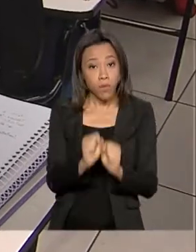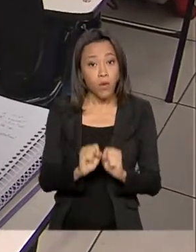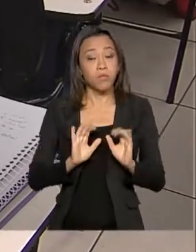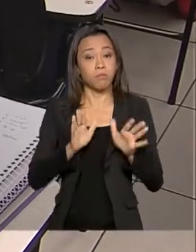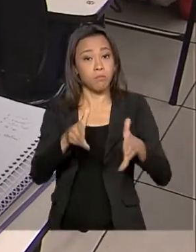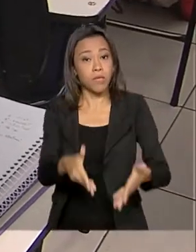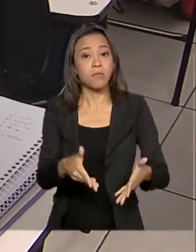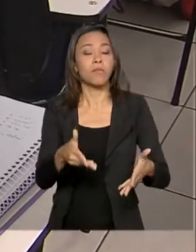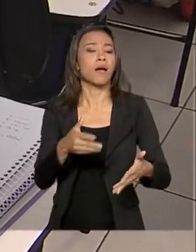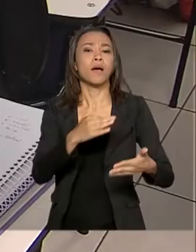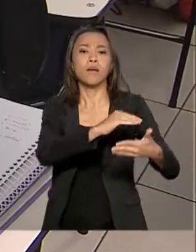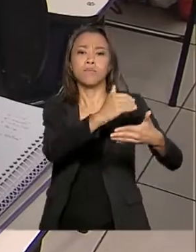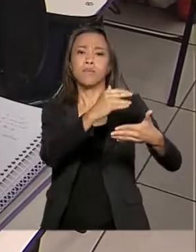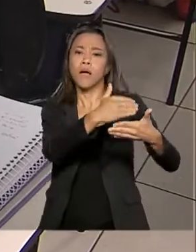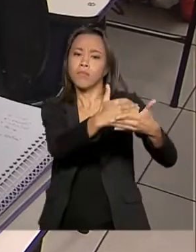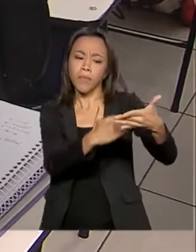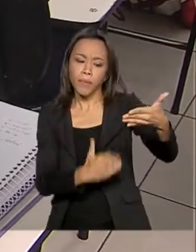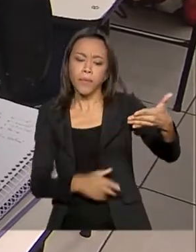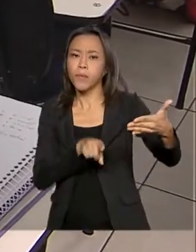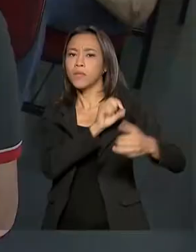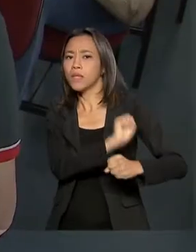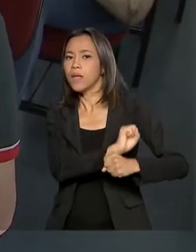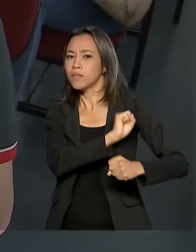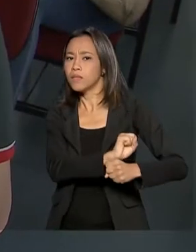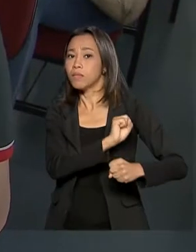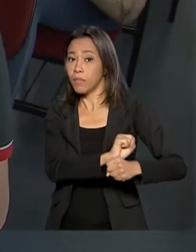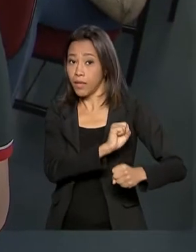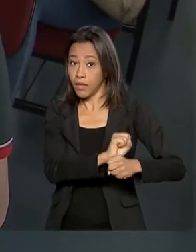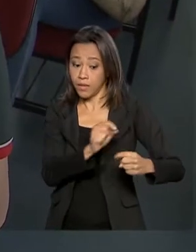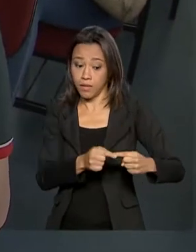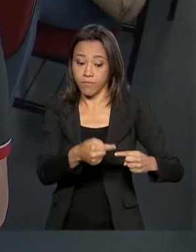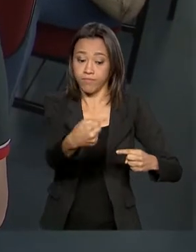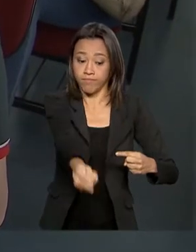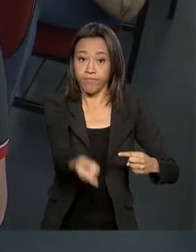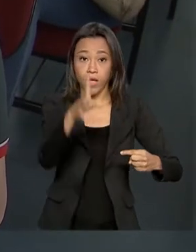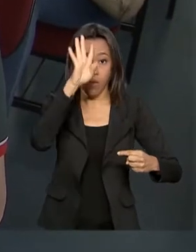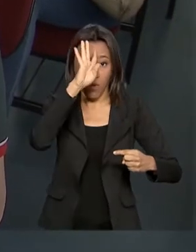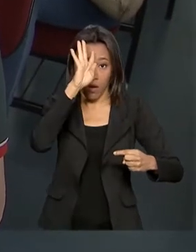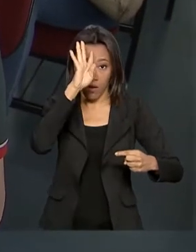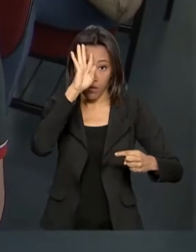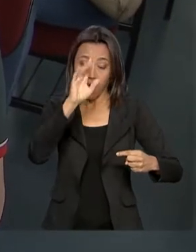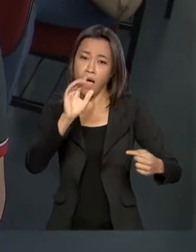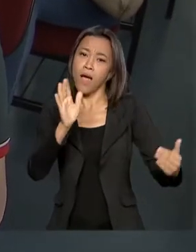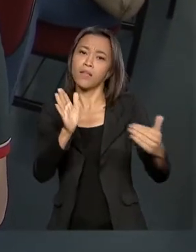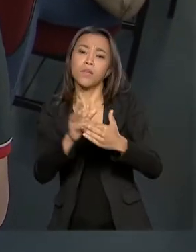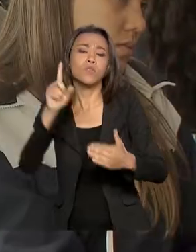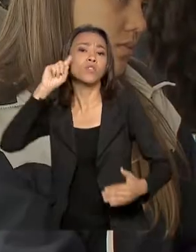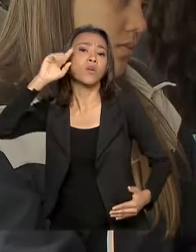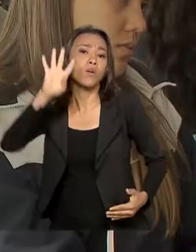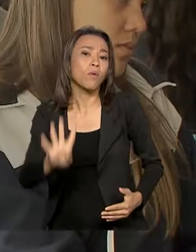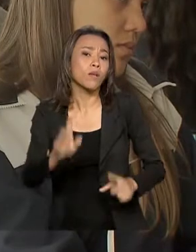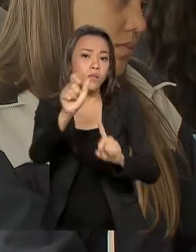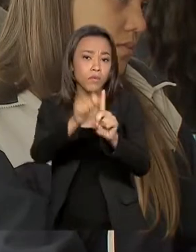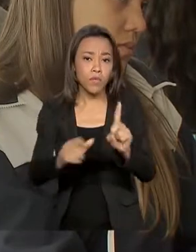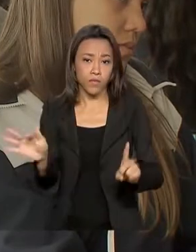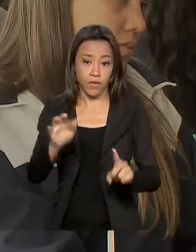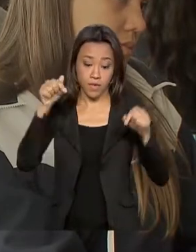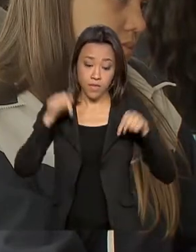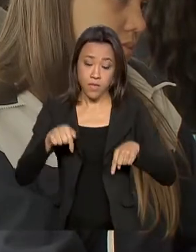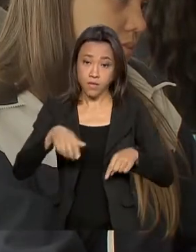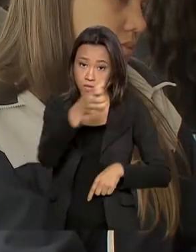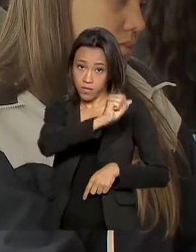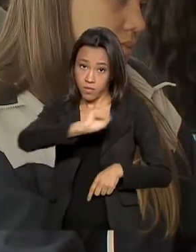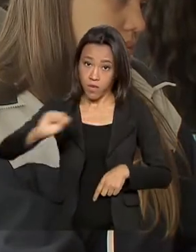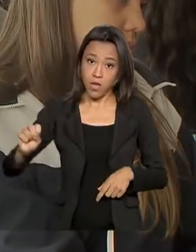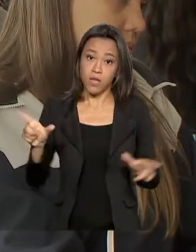de espera da segunda chamada a partir desta quarta-feira até 4 de fevereiro. Neste semestre, o